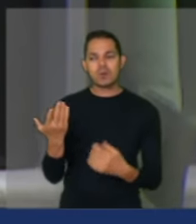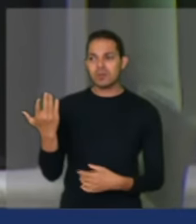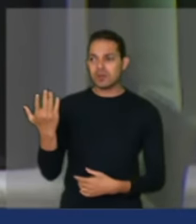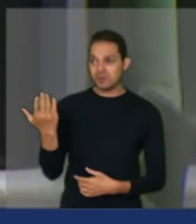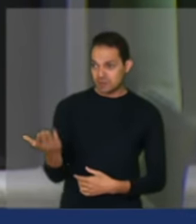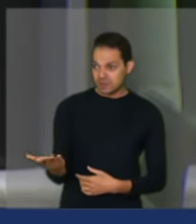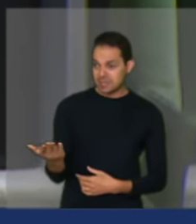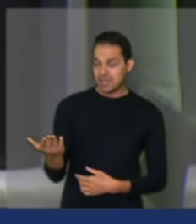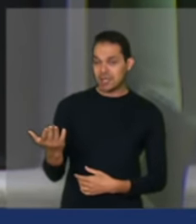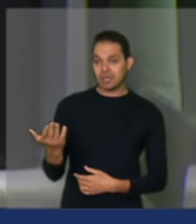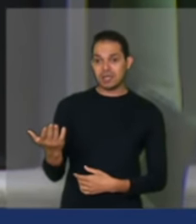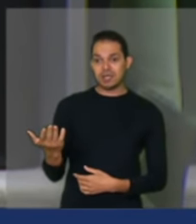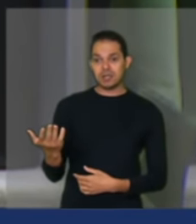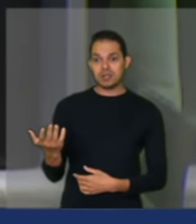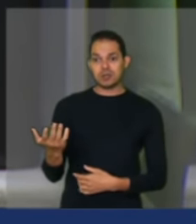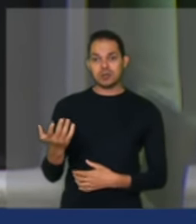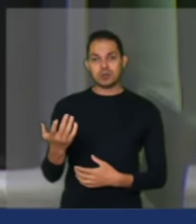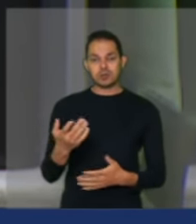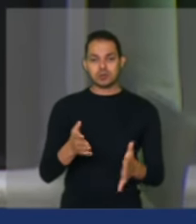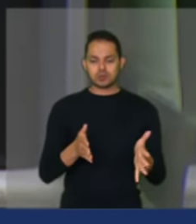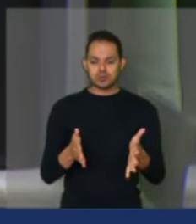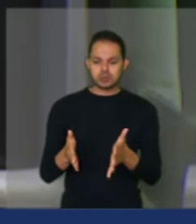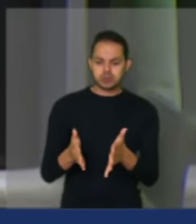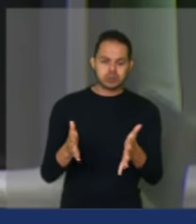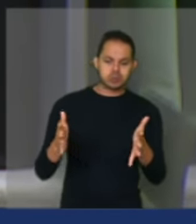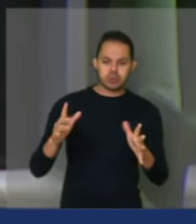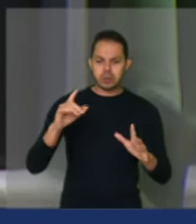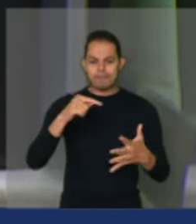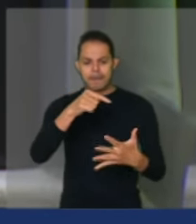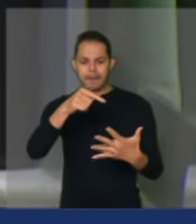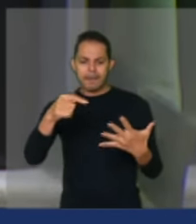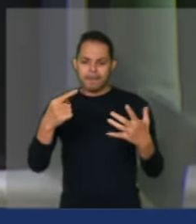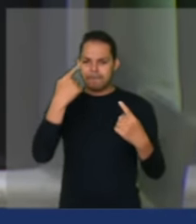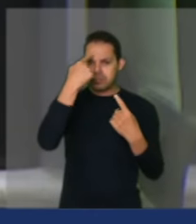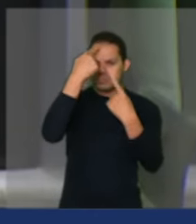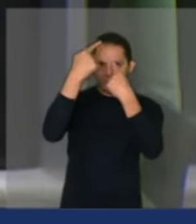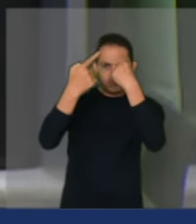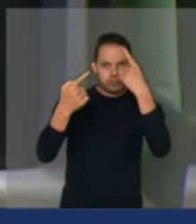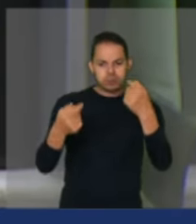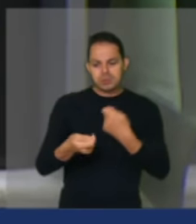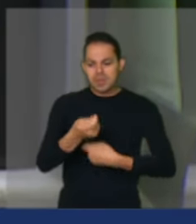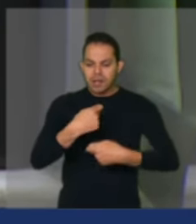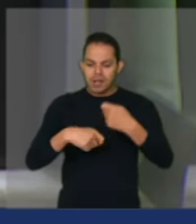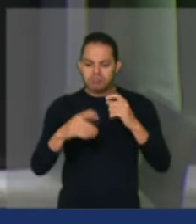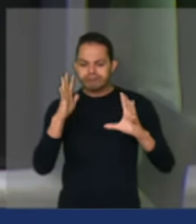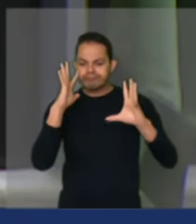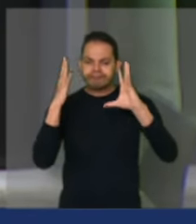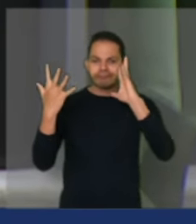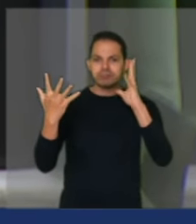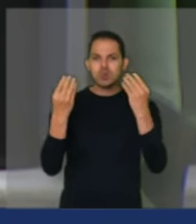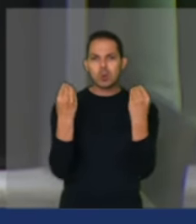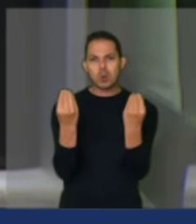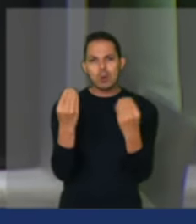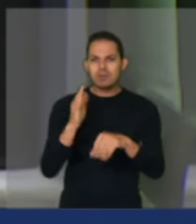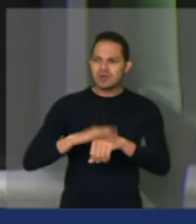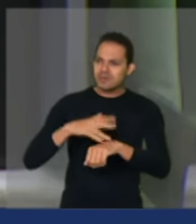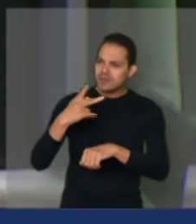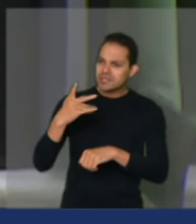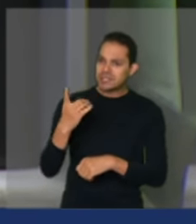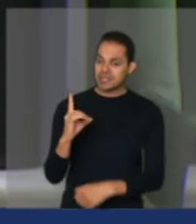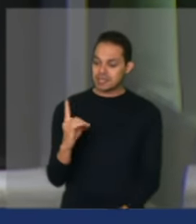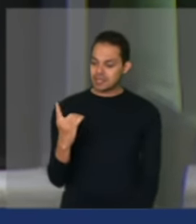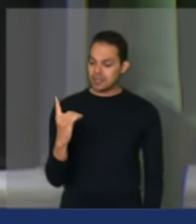propriedade de ditar os rumos da economia, tem coragem de fazer com que o dólar